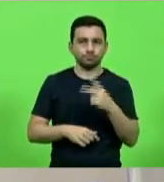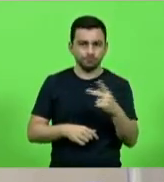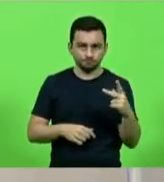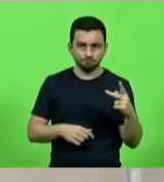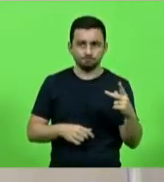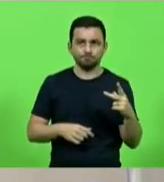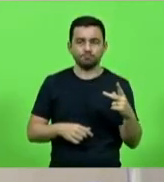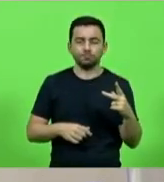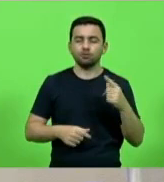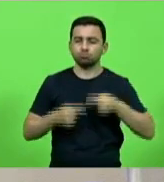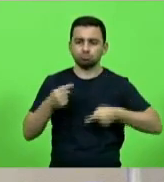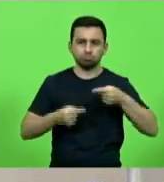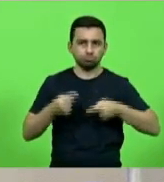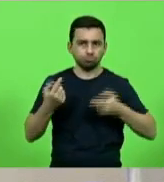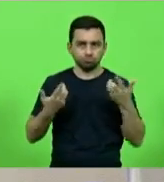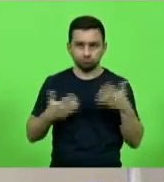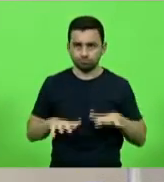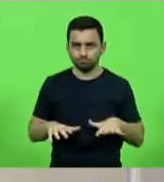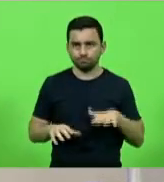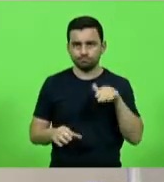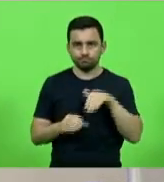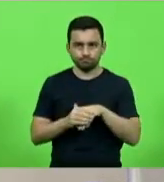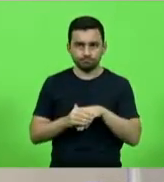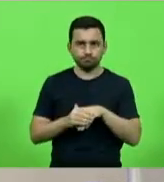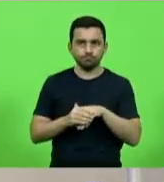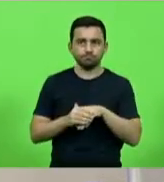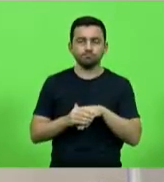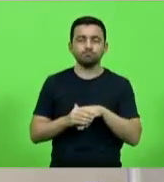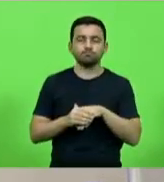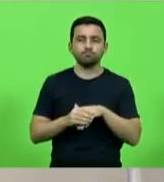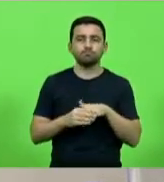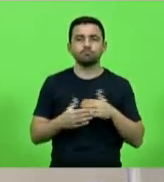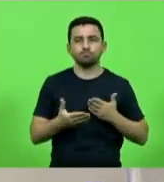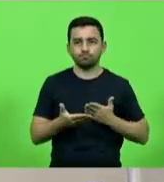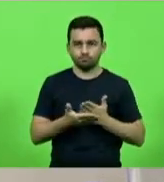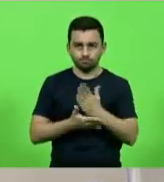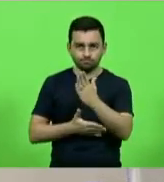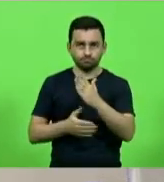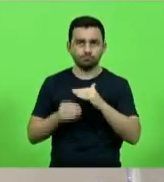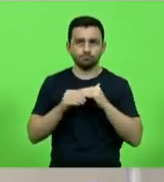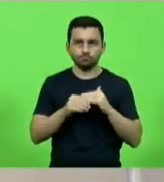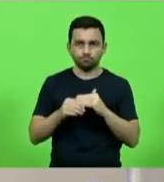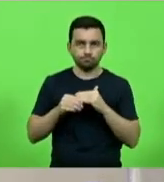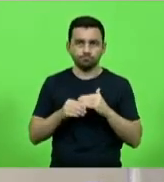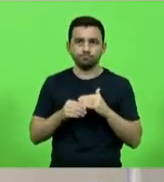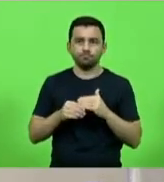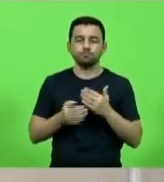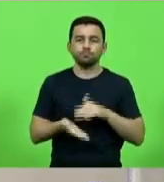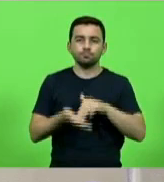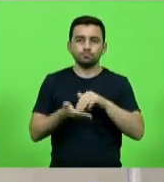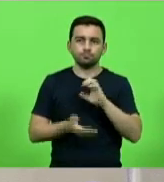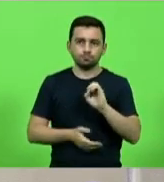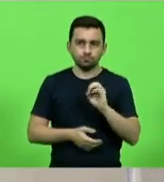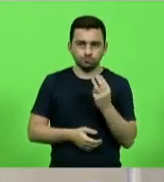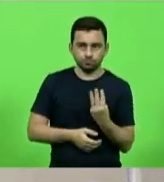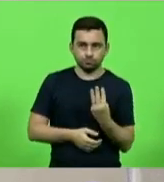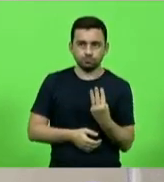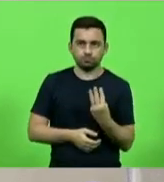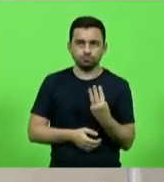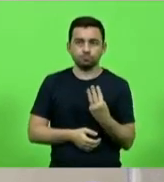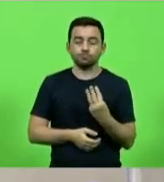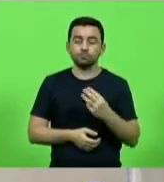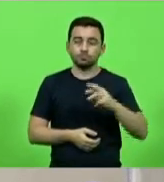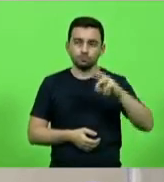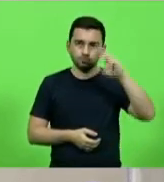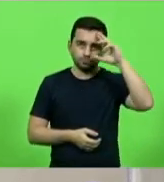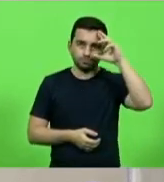não havendo quem queira discutir, nem em votação, deputados que aprovam, permaneçam como se encontra. Aprovado por unanimidade. Moção 03, autor, deputado Ricardo Alba,